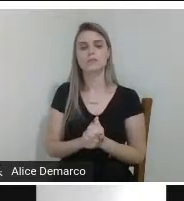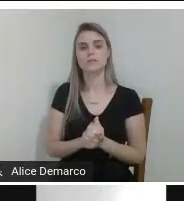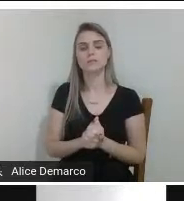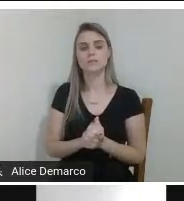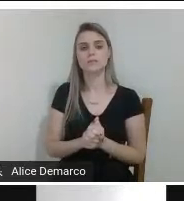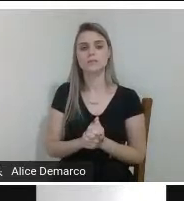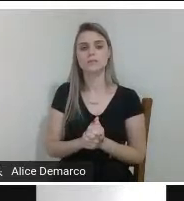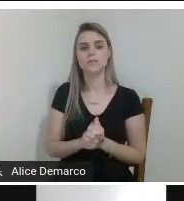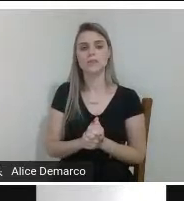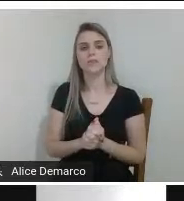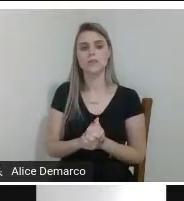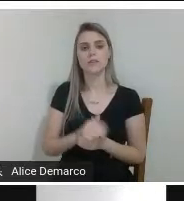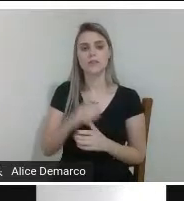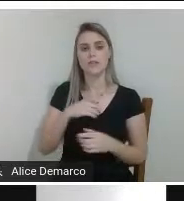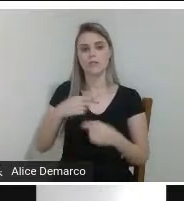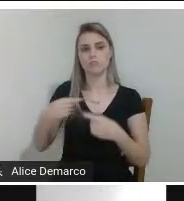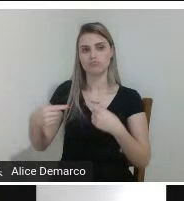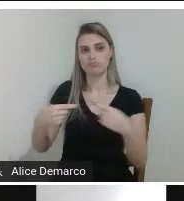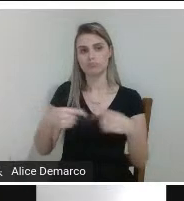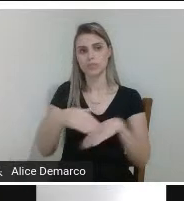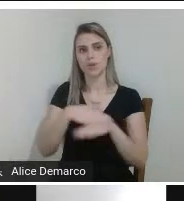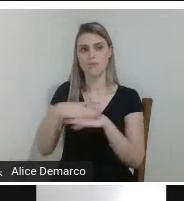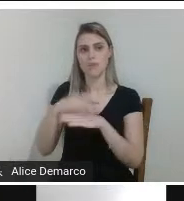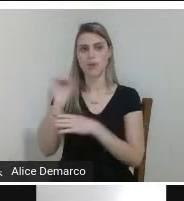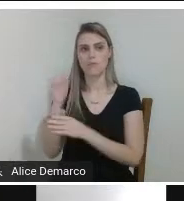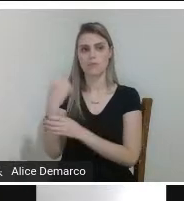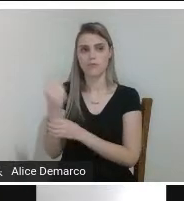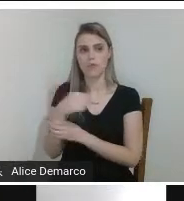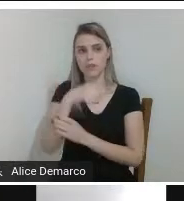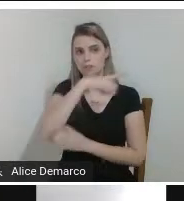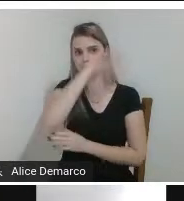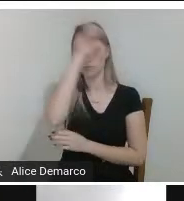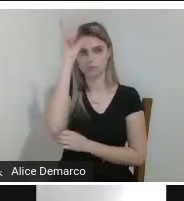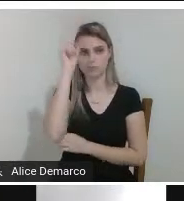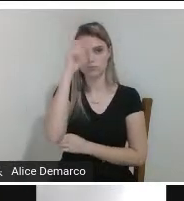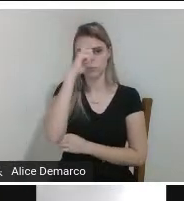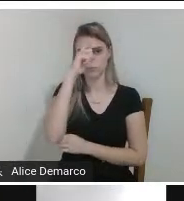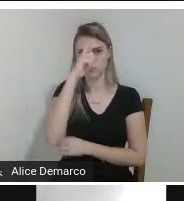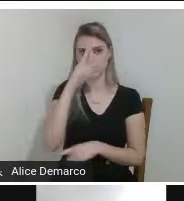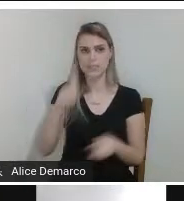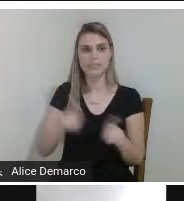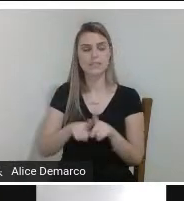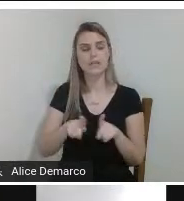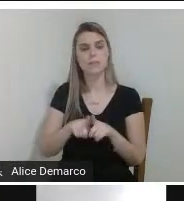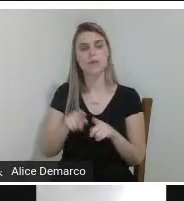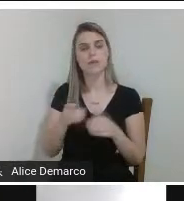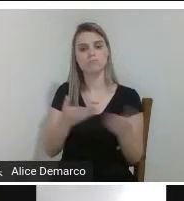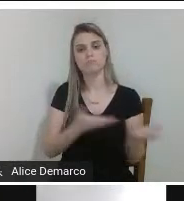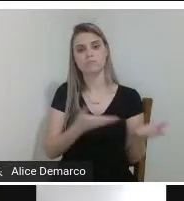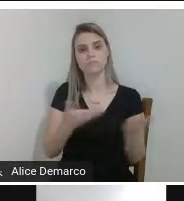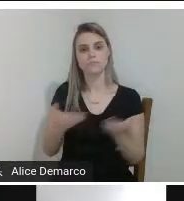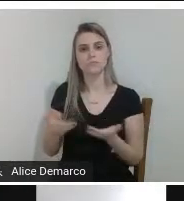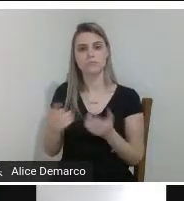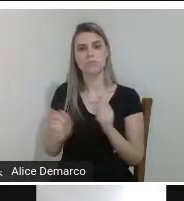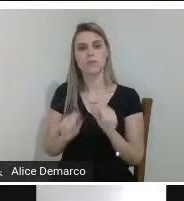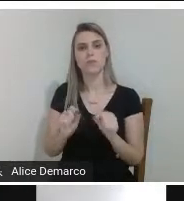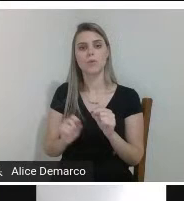profissionais como fisioterapeutas e enfermeiras e também nós fizemos uma visita à família